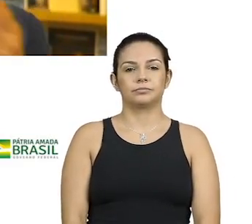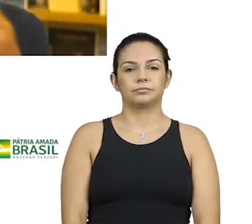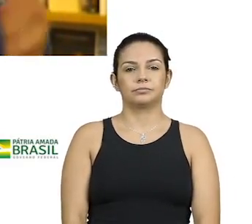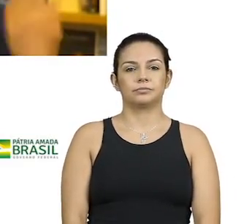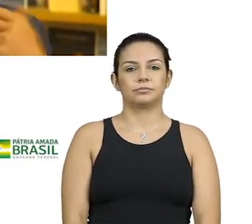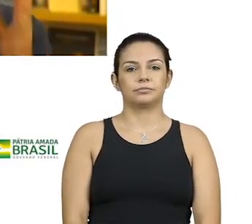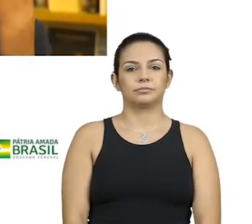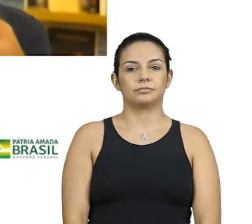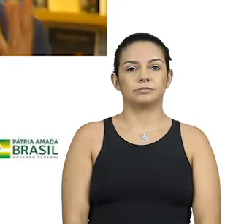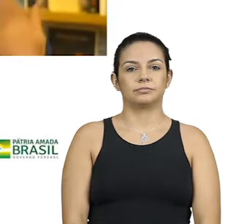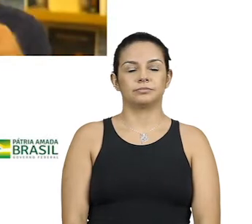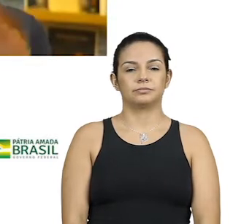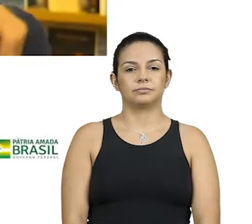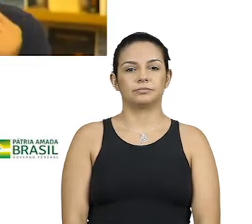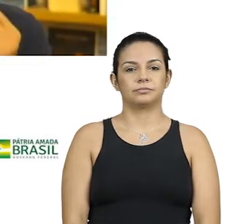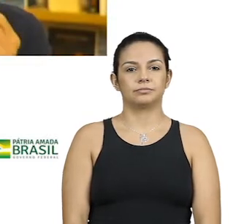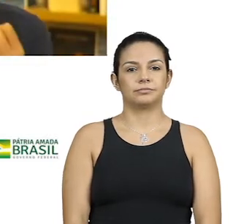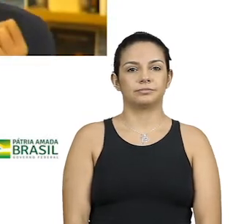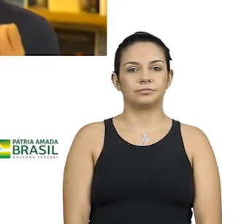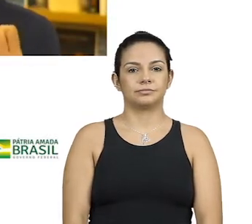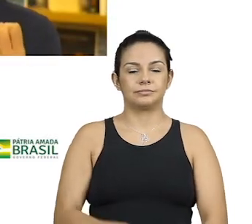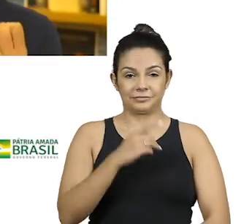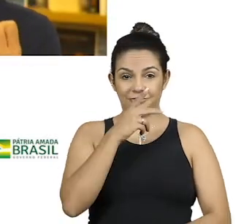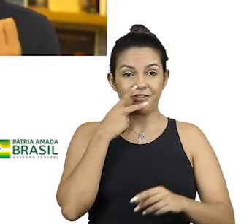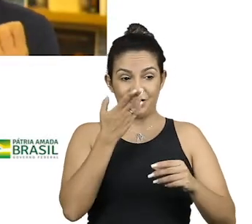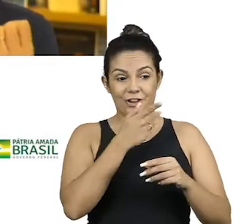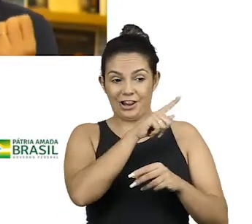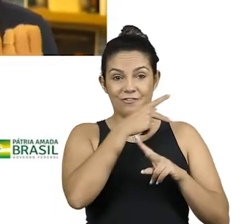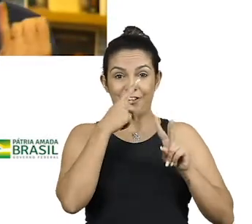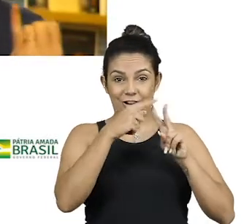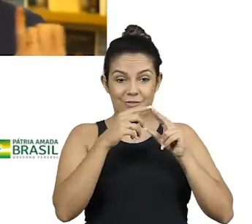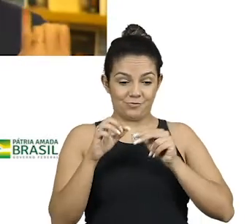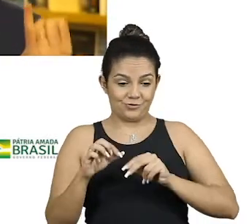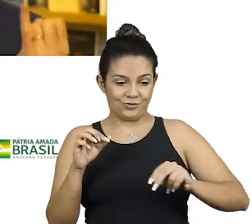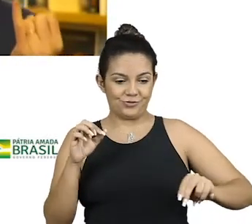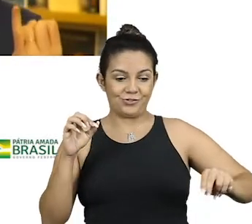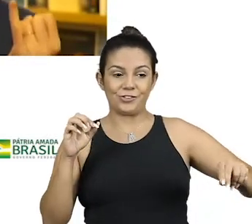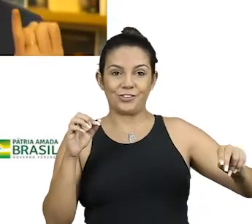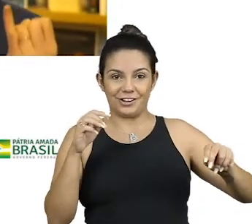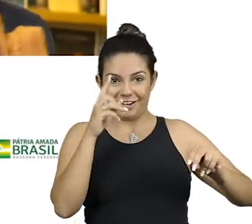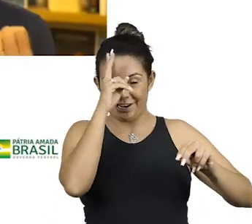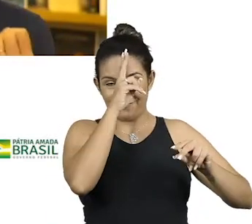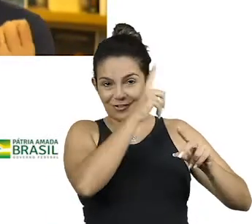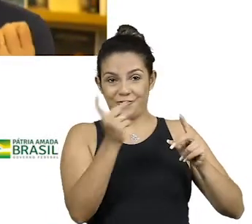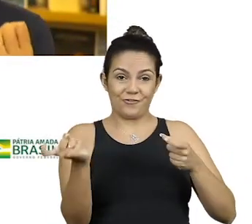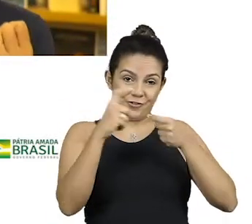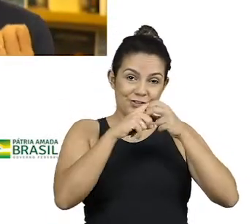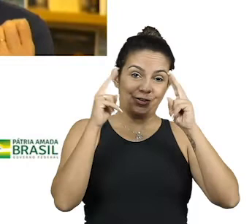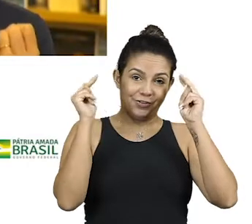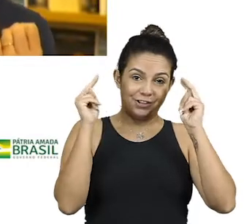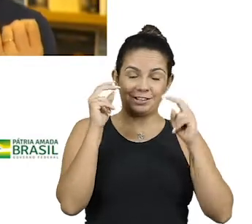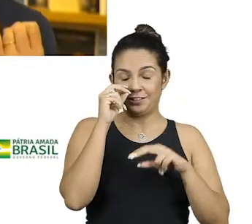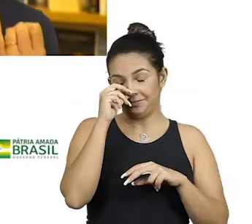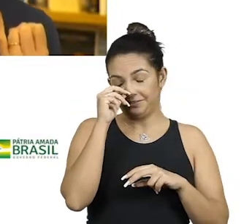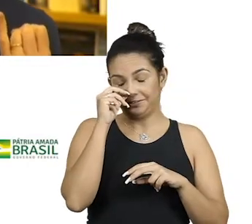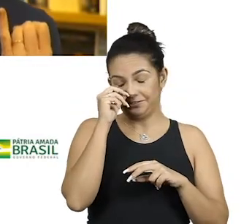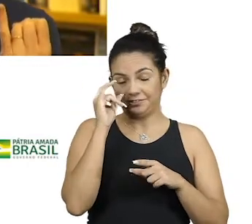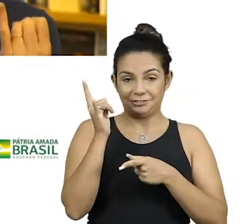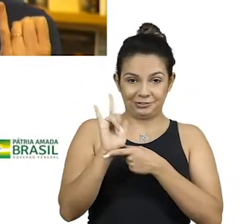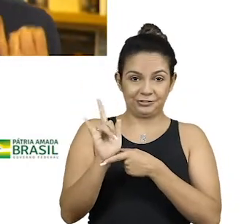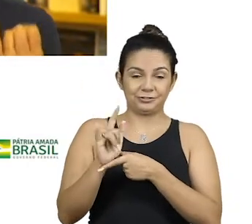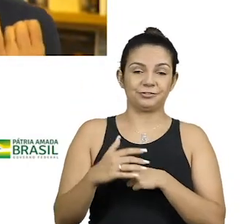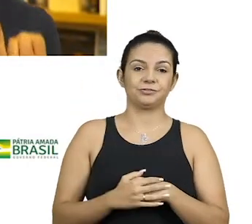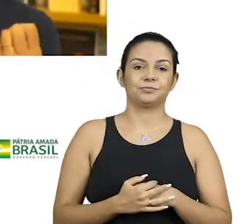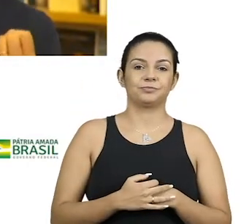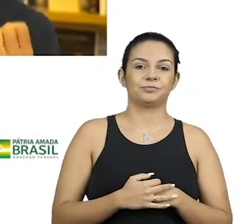Então, você puxou uma cordinha aqui pensando, olha só quem falou nesse documentário. É, isso eu queria. A